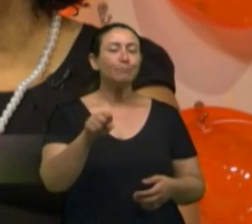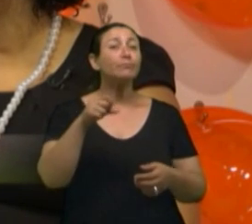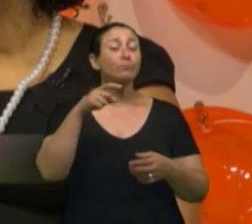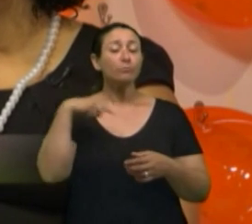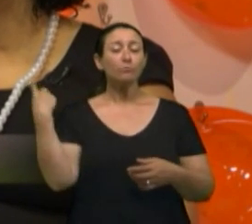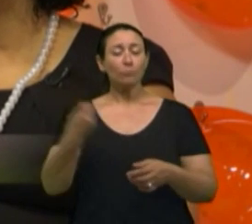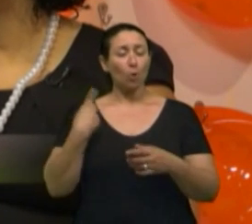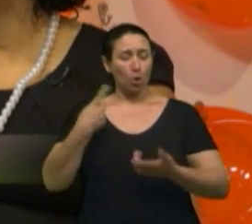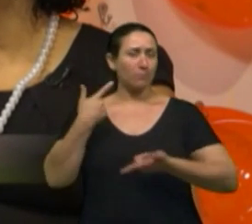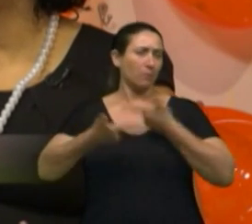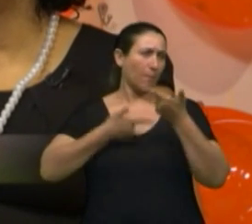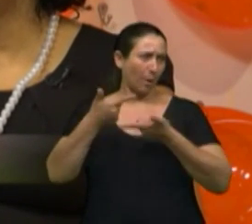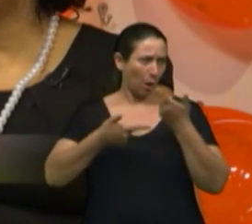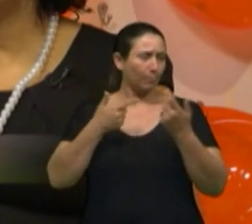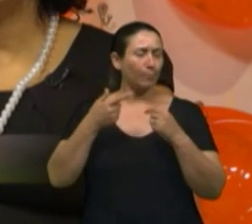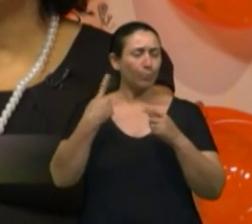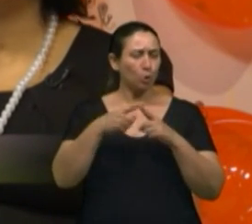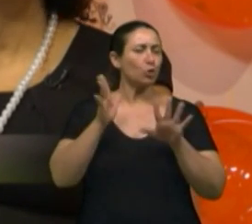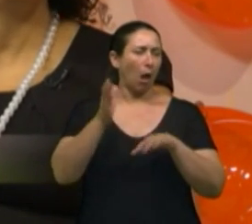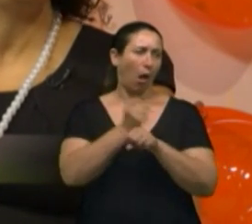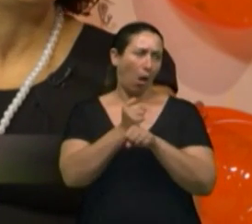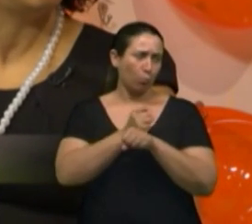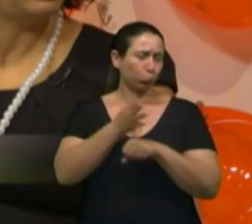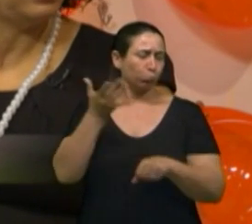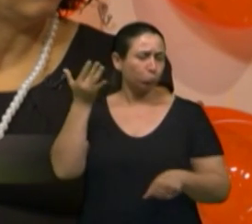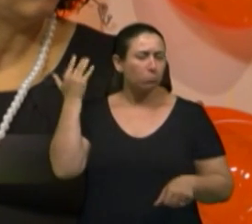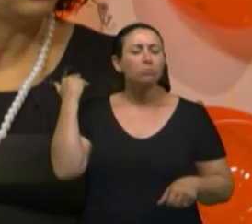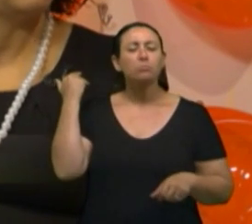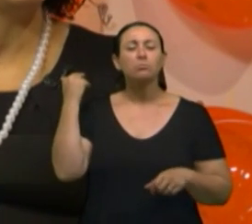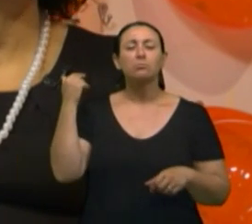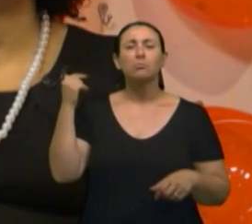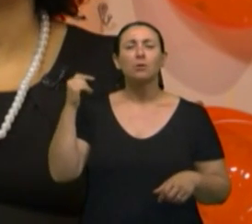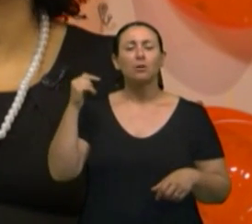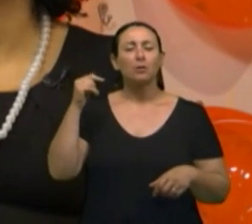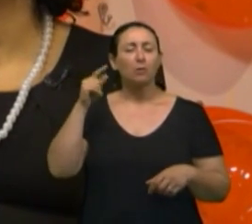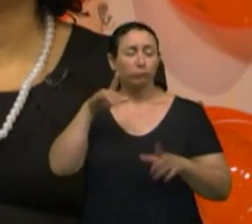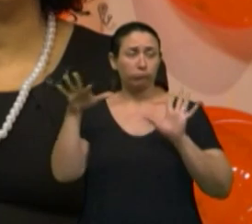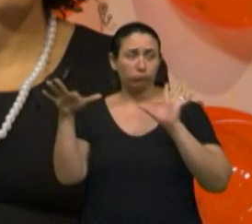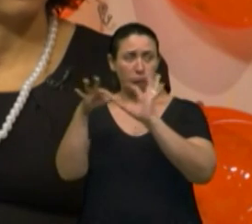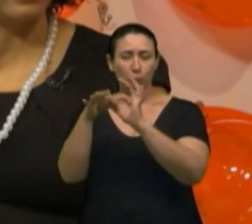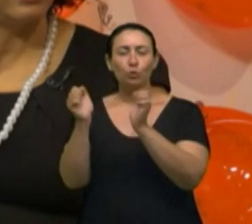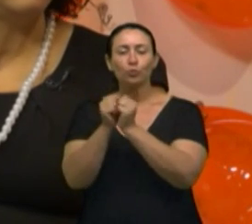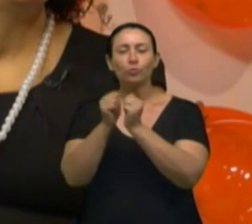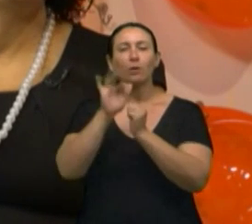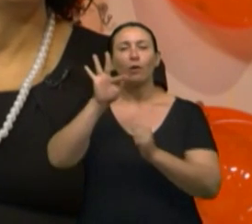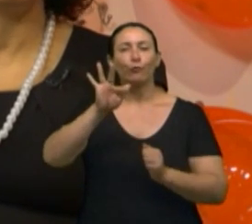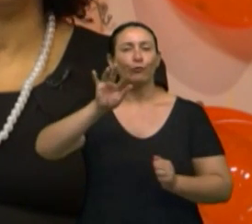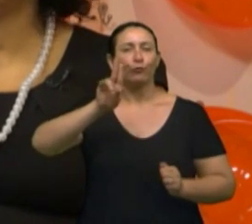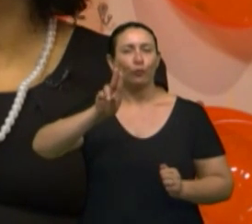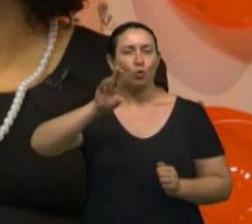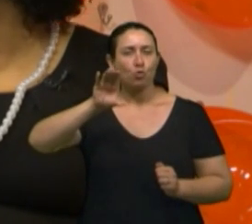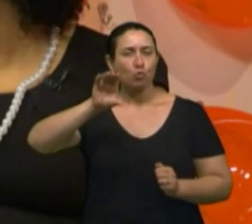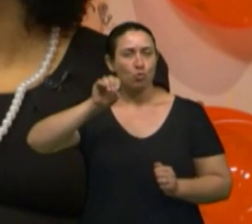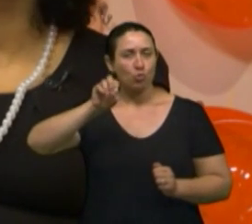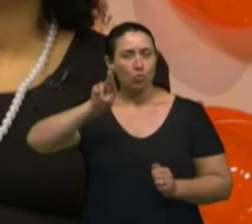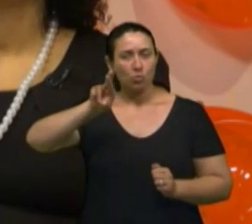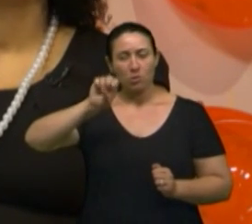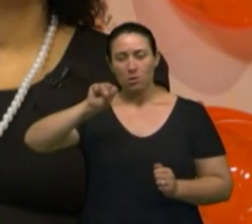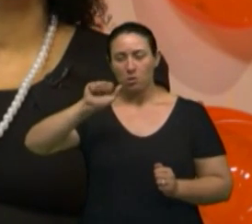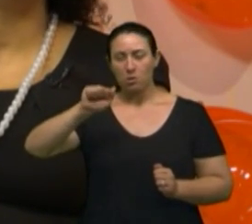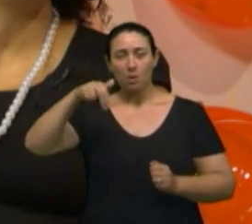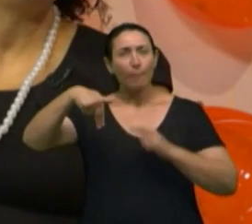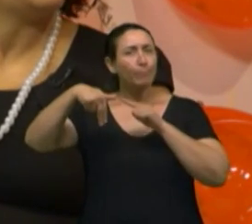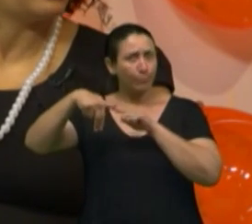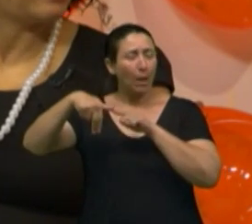trabalho, já há alguns anos, que a gente conseguiu incluir, né? Com a parceria da Funcorsan, que é a nossa parceira, né?